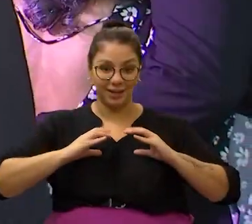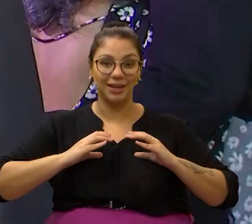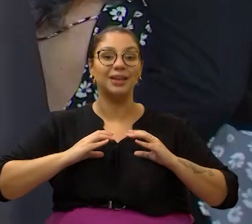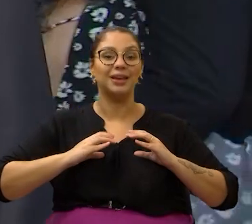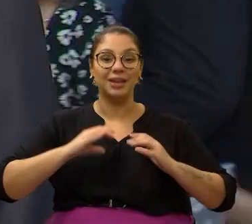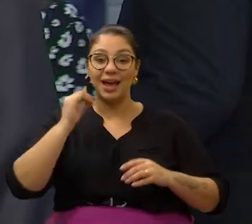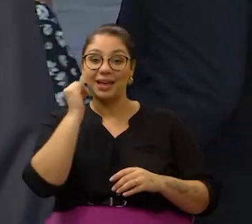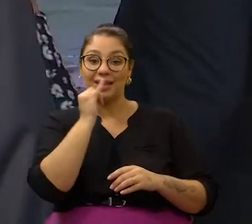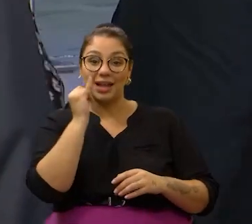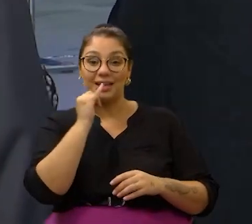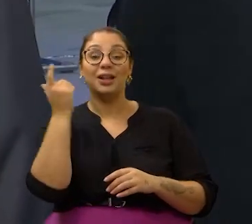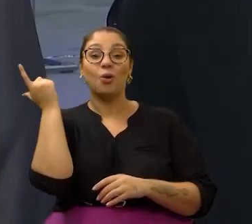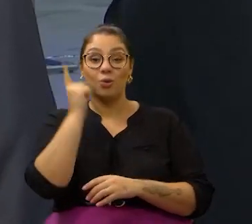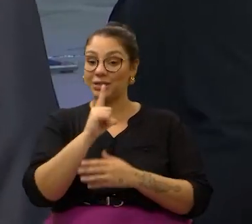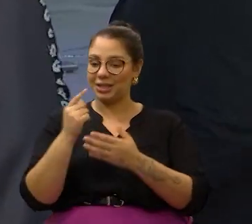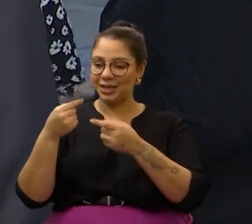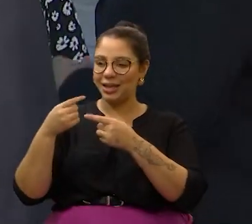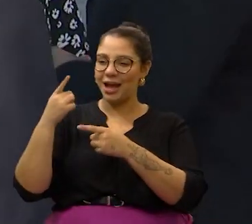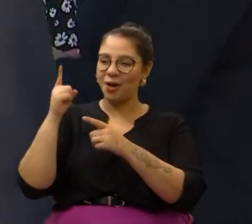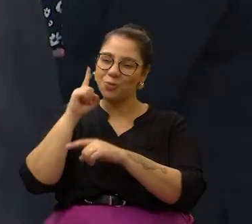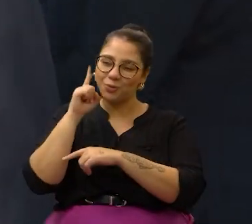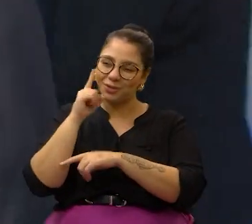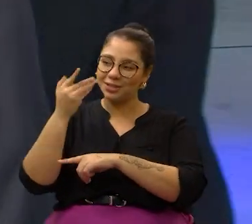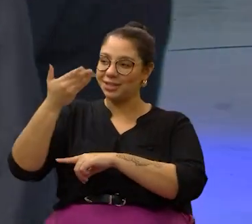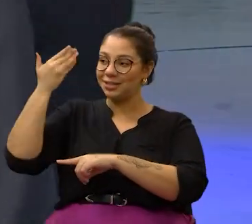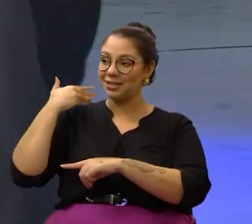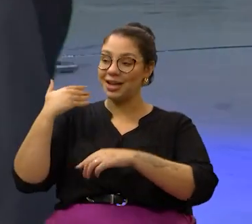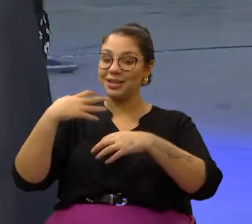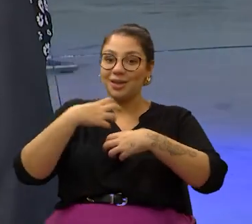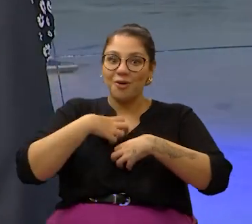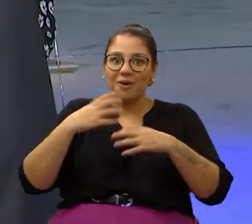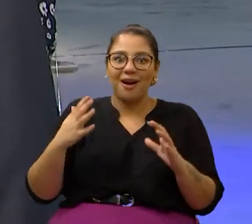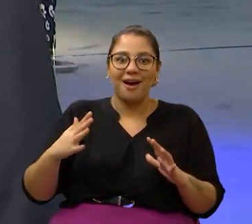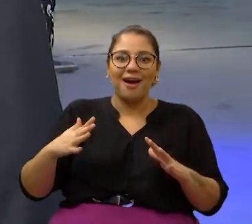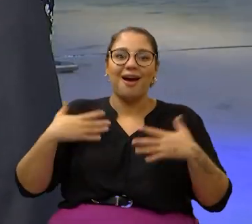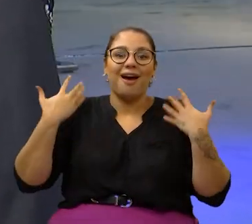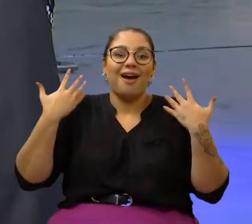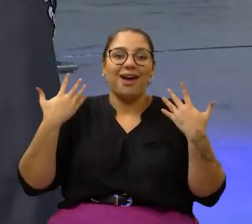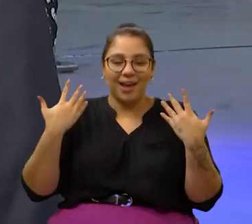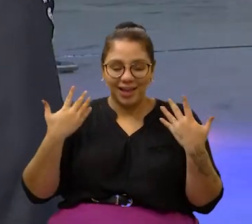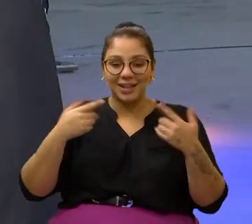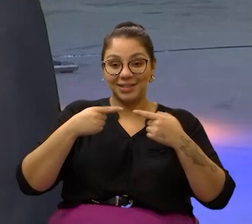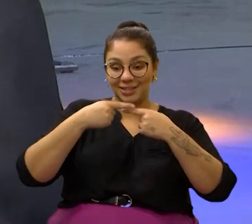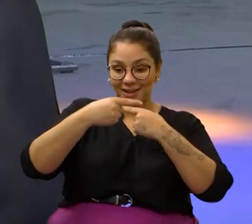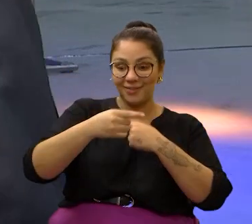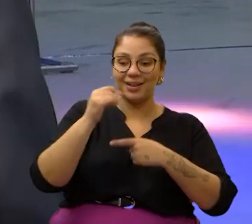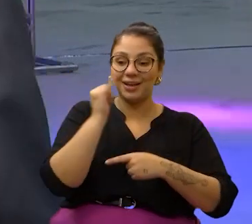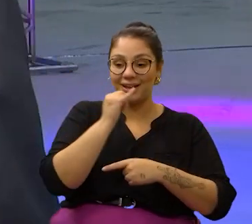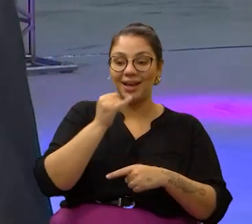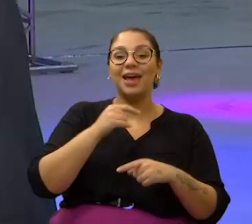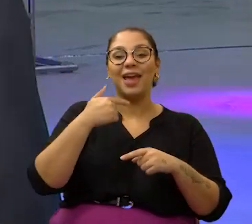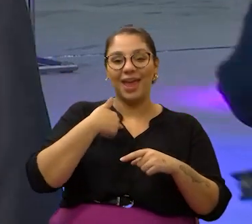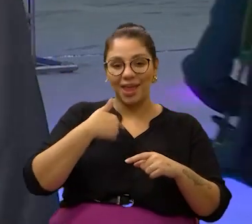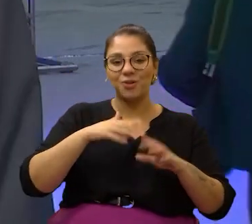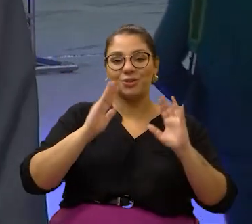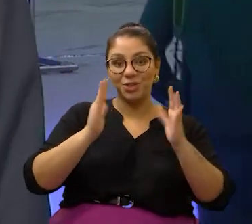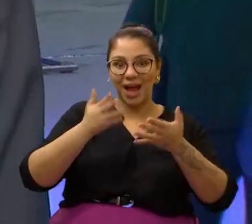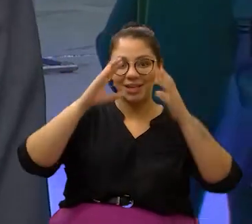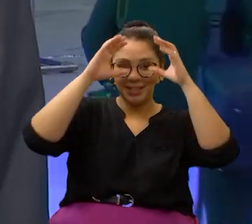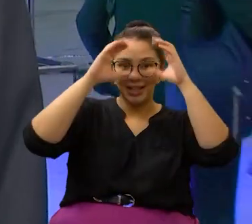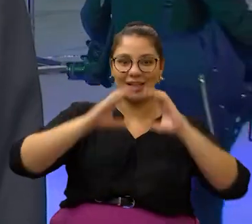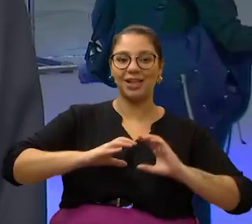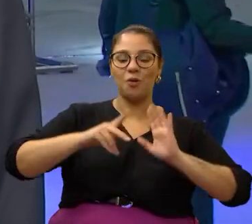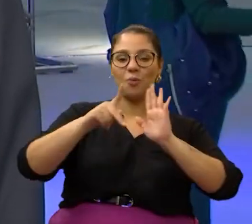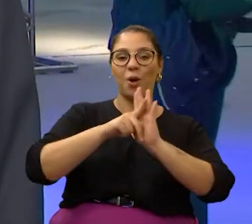italiana há poucos dias e fiquei muito feliz de comemorar essa Semana Italiana já como cidadão italiano.